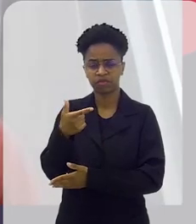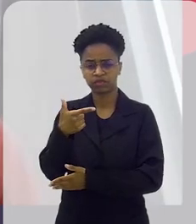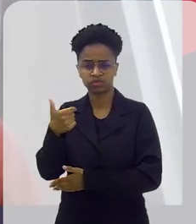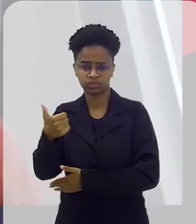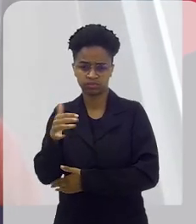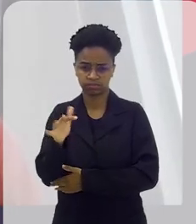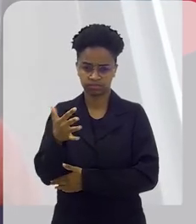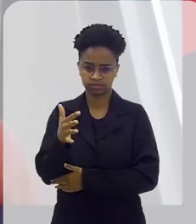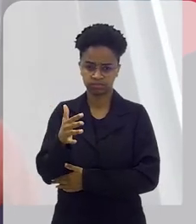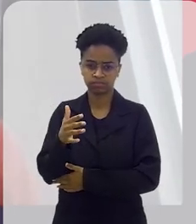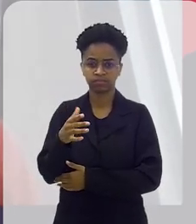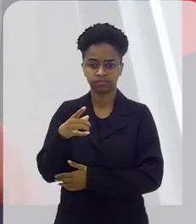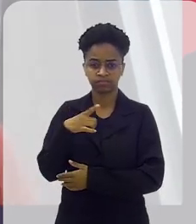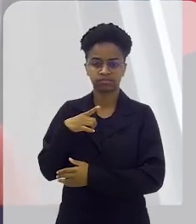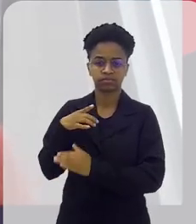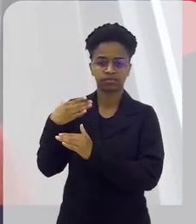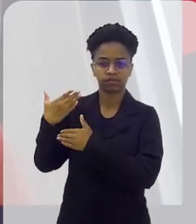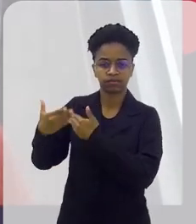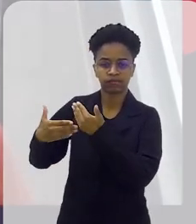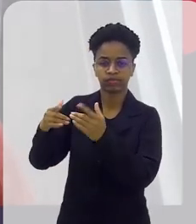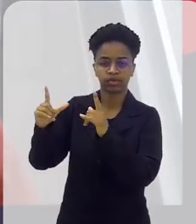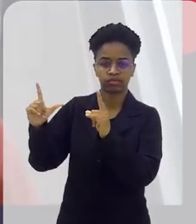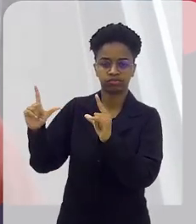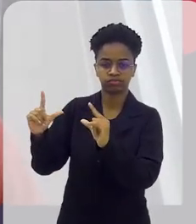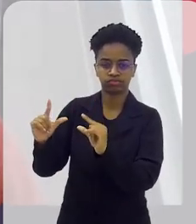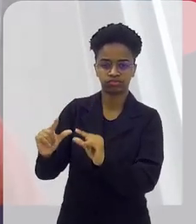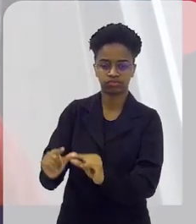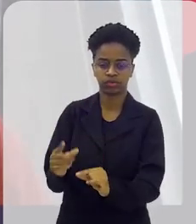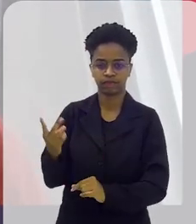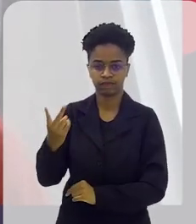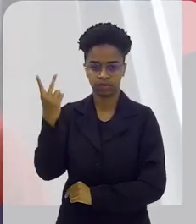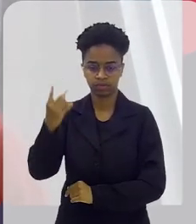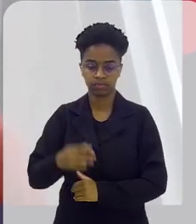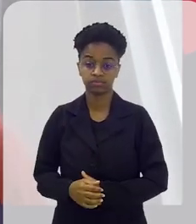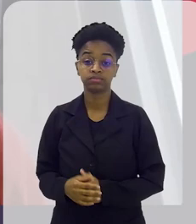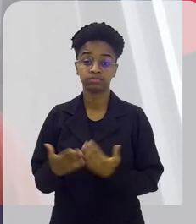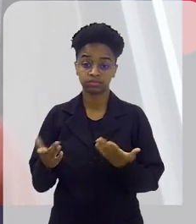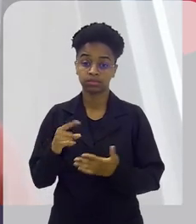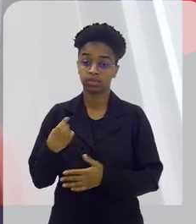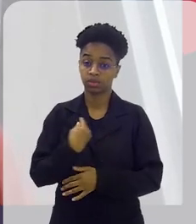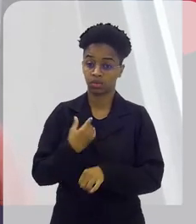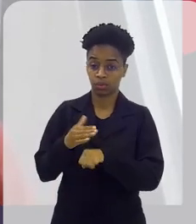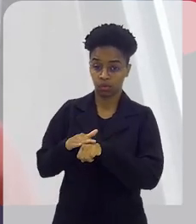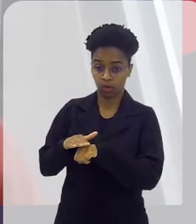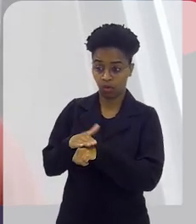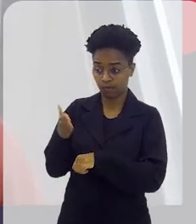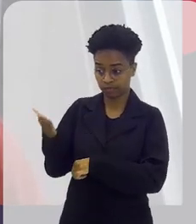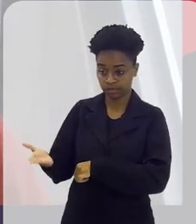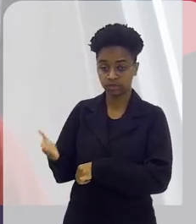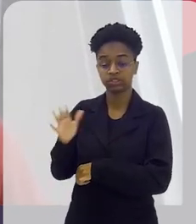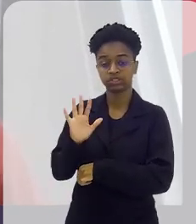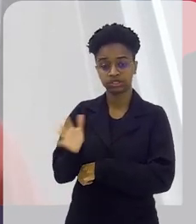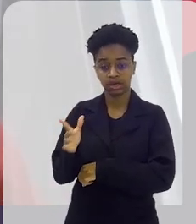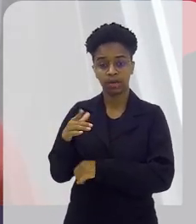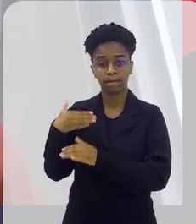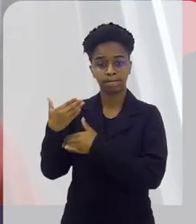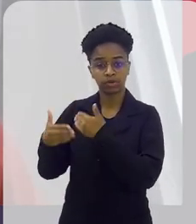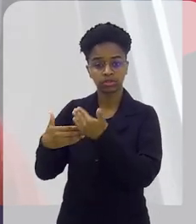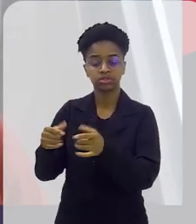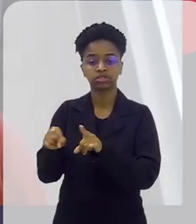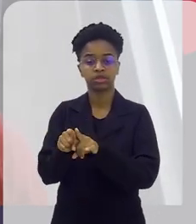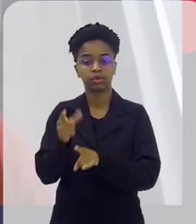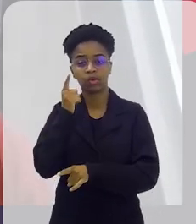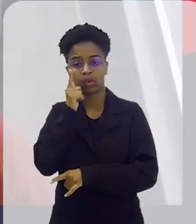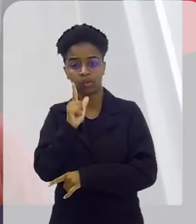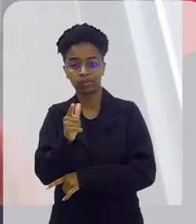2021. Ele vem barateando esse processo. Na última conversa que nós tivemos com ele, ele já chegou num processo